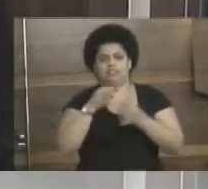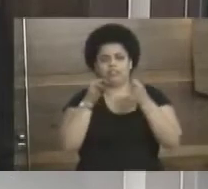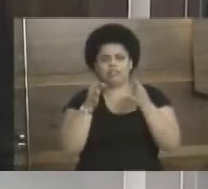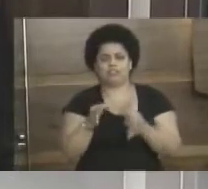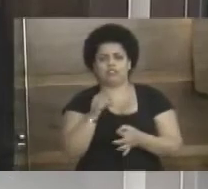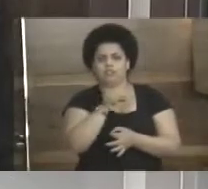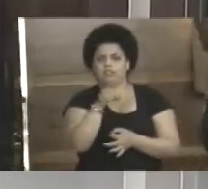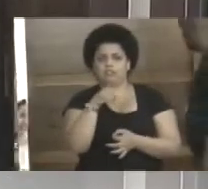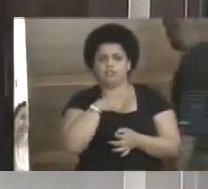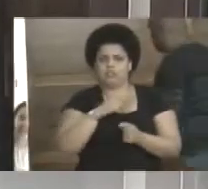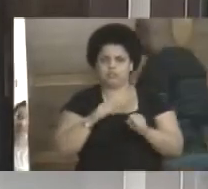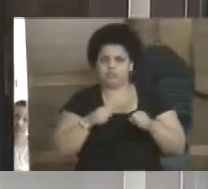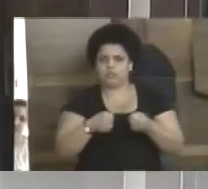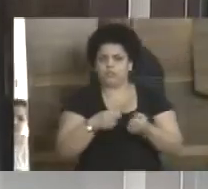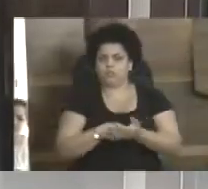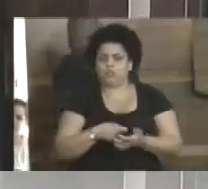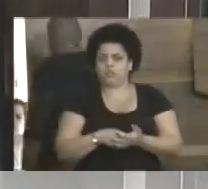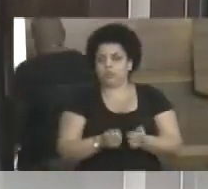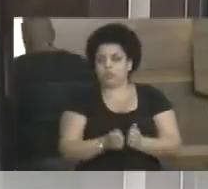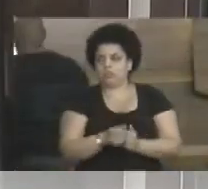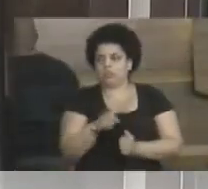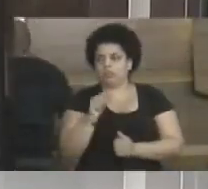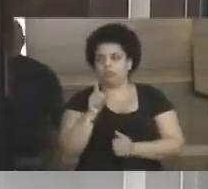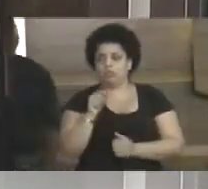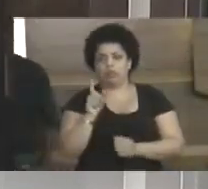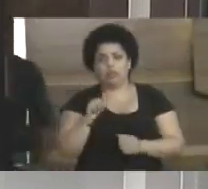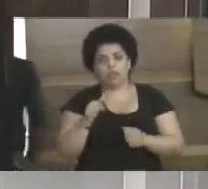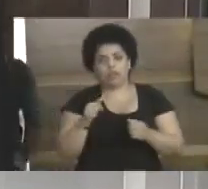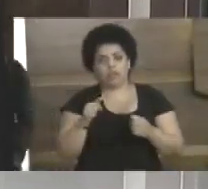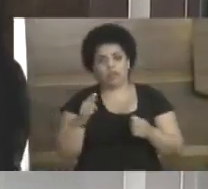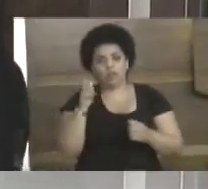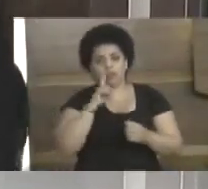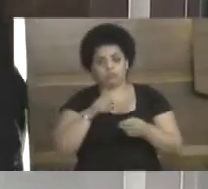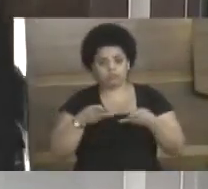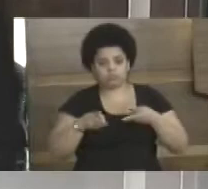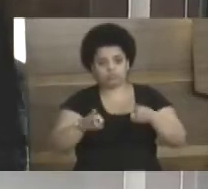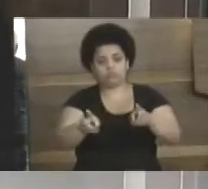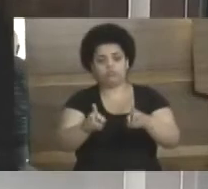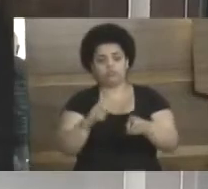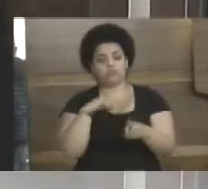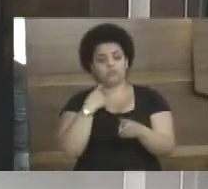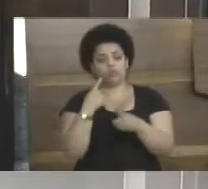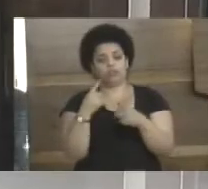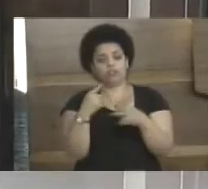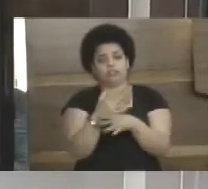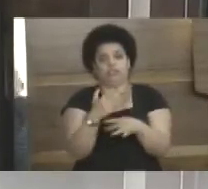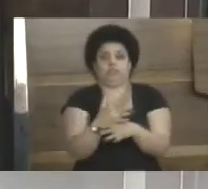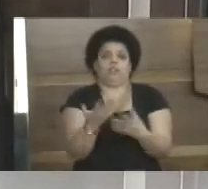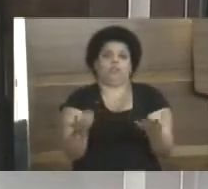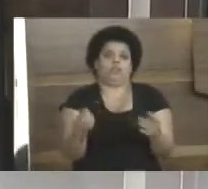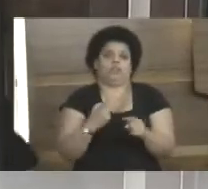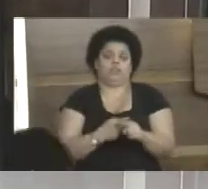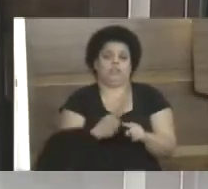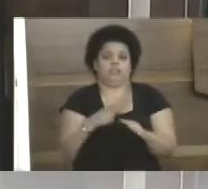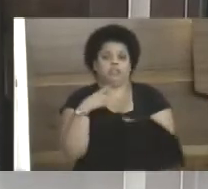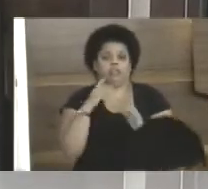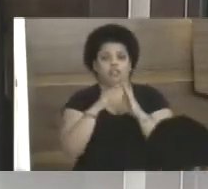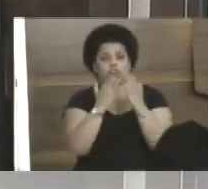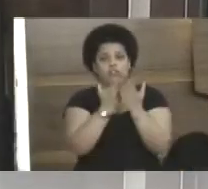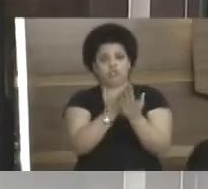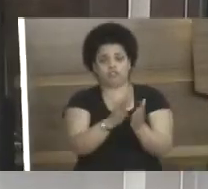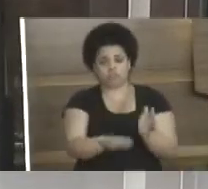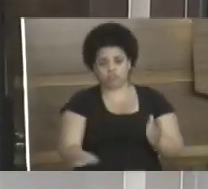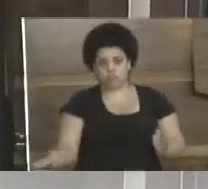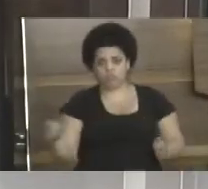vossa excelência está nessa luta, é justamente dar condições para as que estão no nosso município, porque tem creche aí que